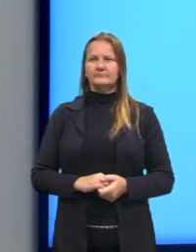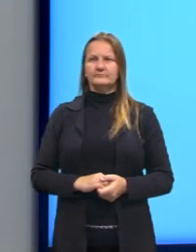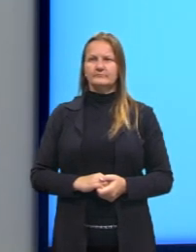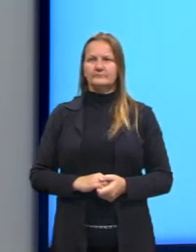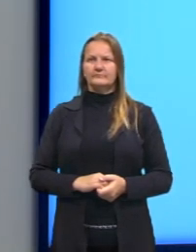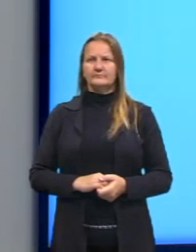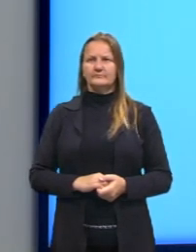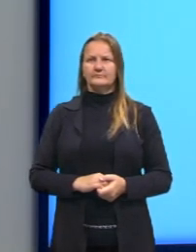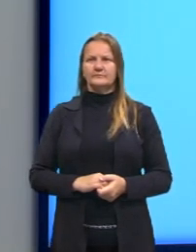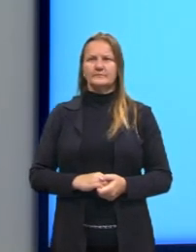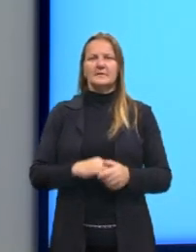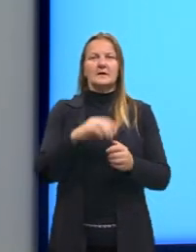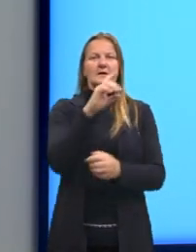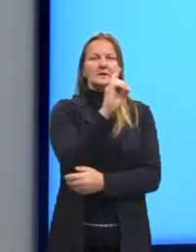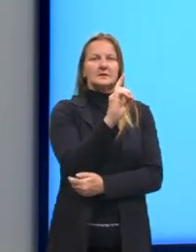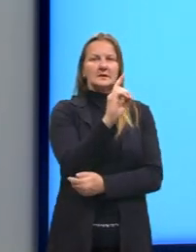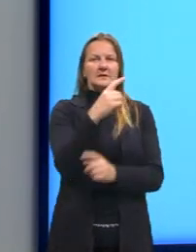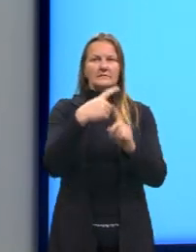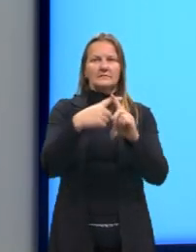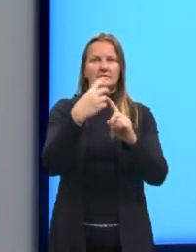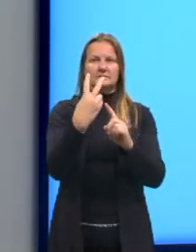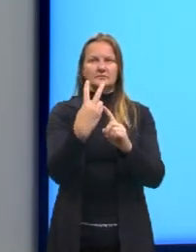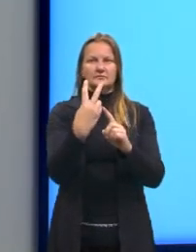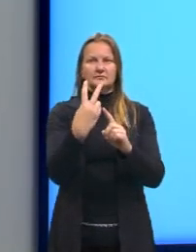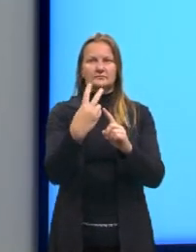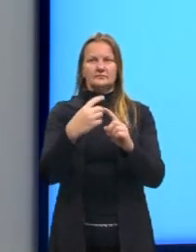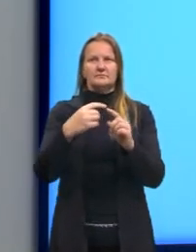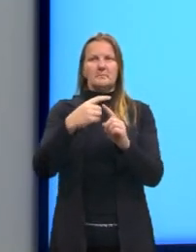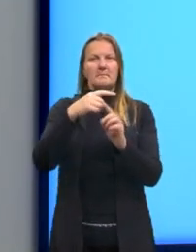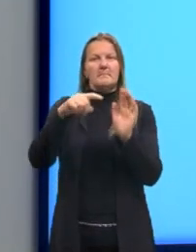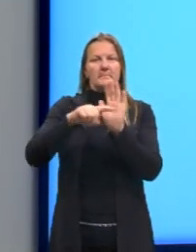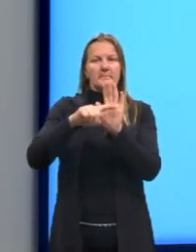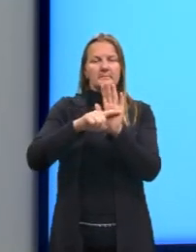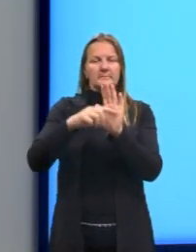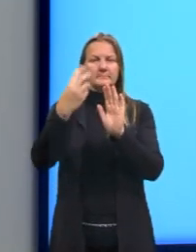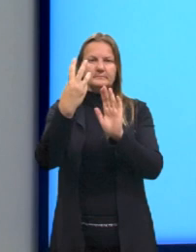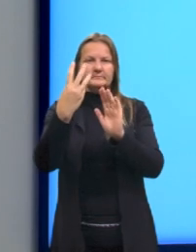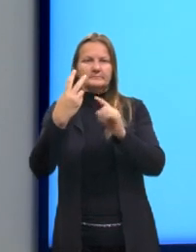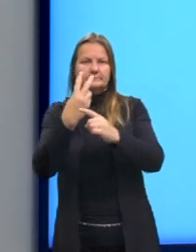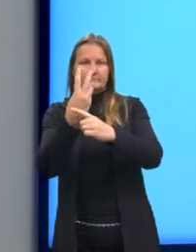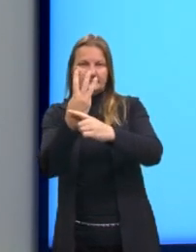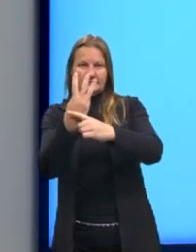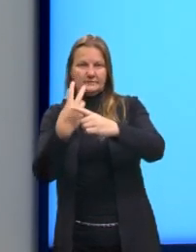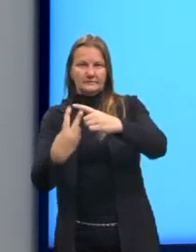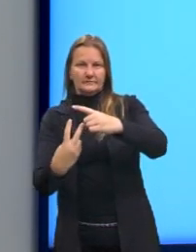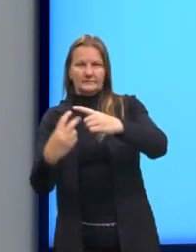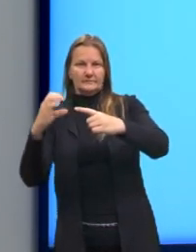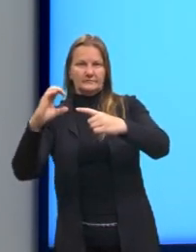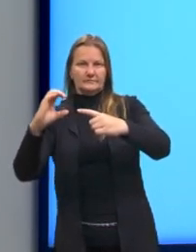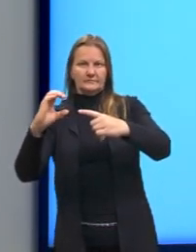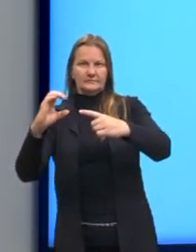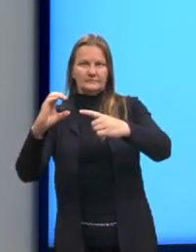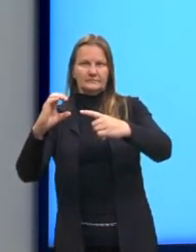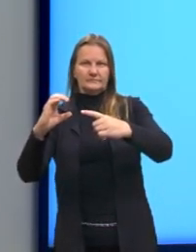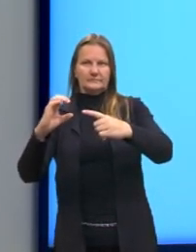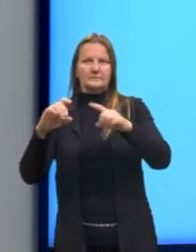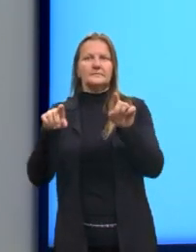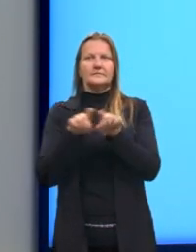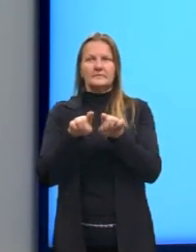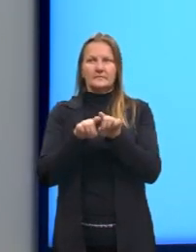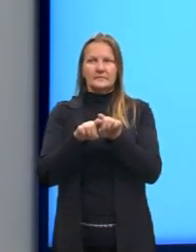pegaria o D vezes 2, menos 3 meios de C, também vezes 2,